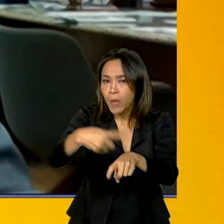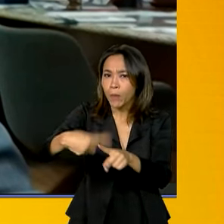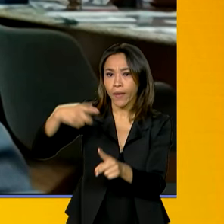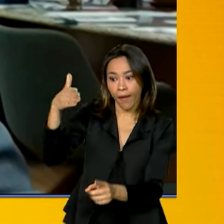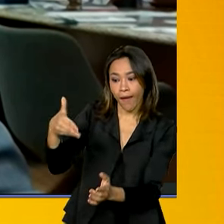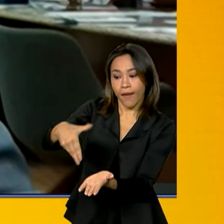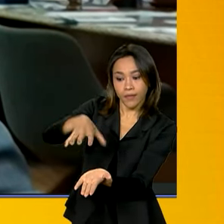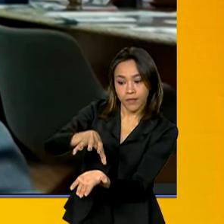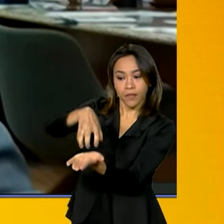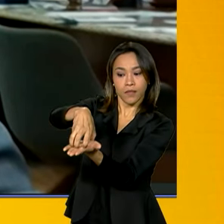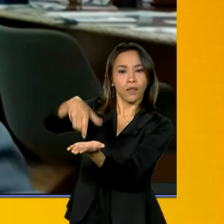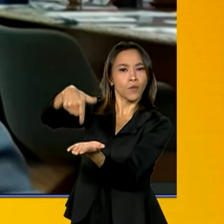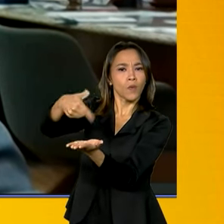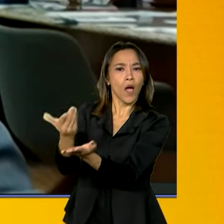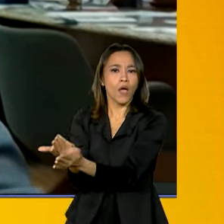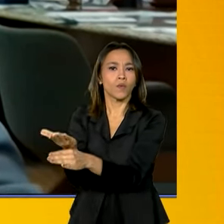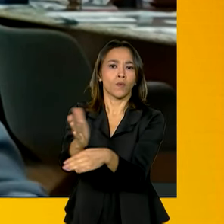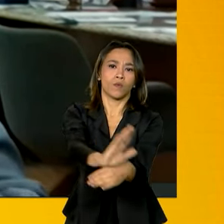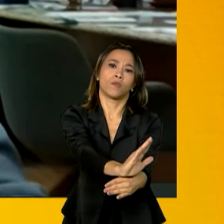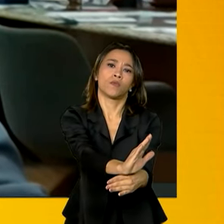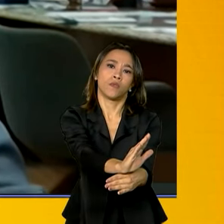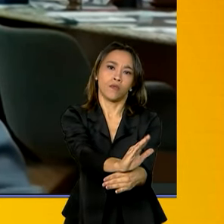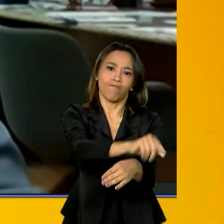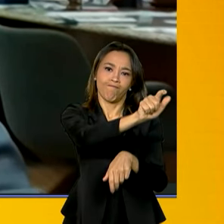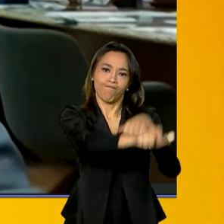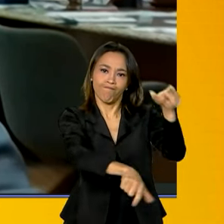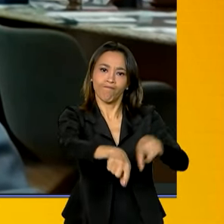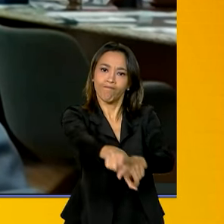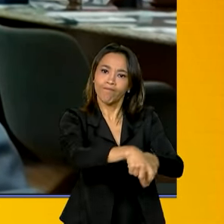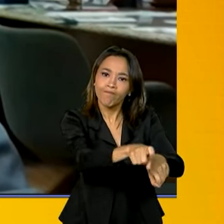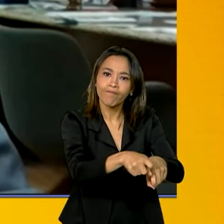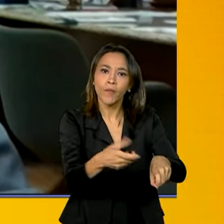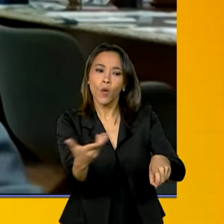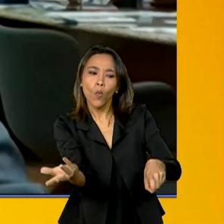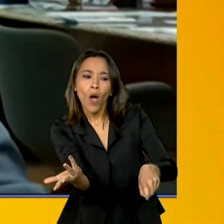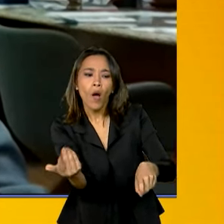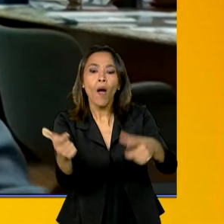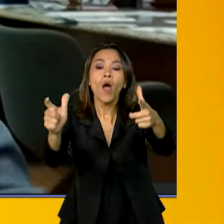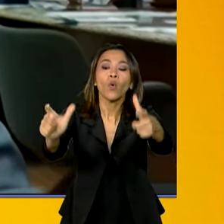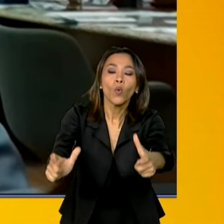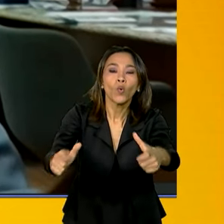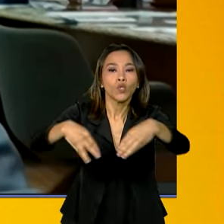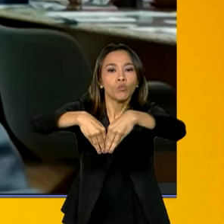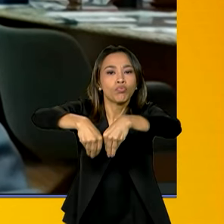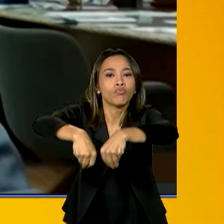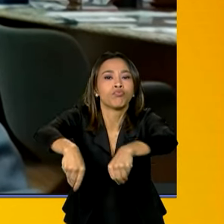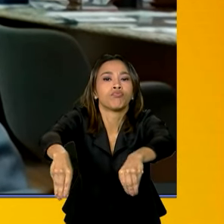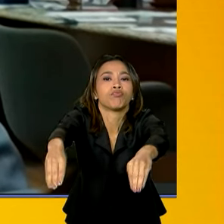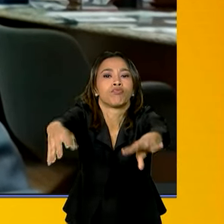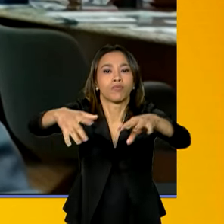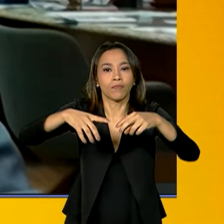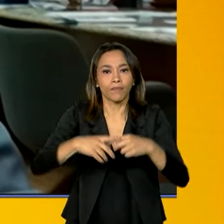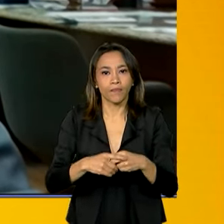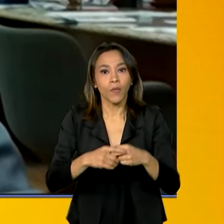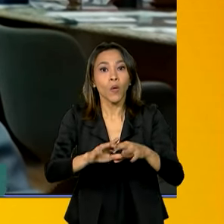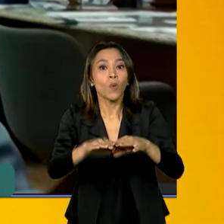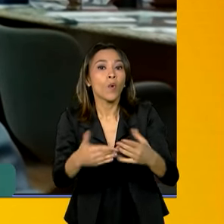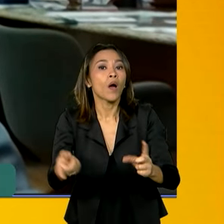ajuda a definir qual lavoura e quais lavouras devem ser